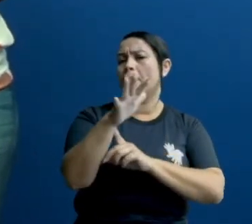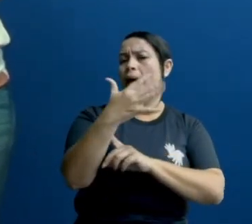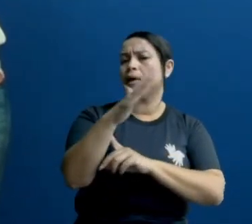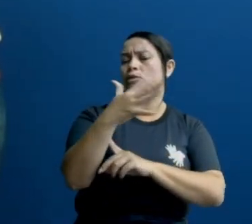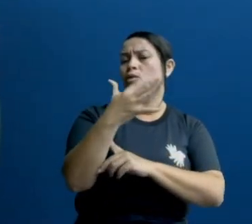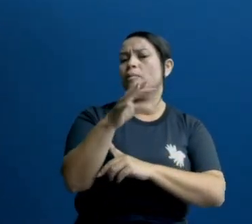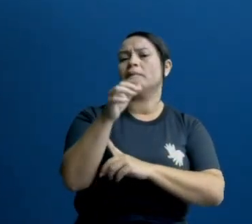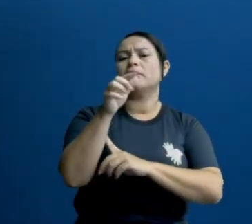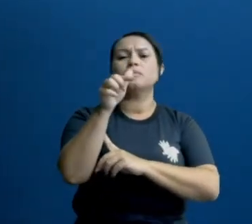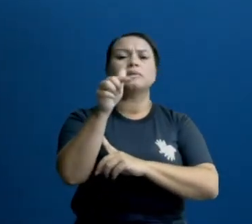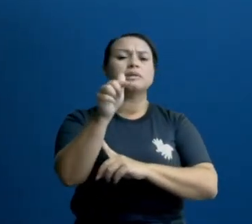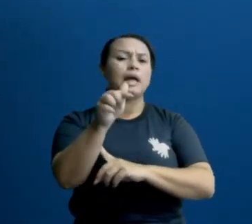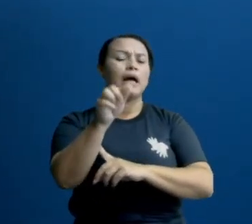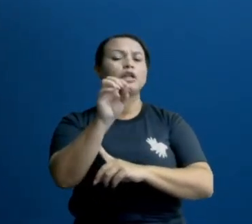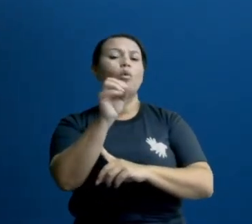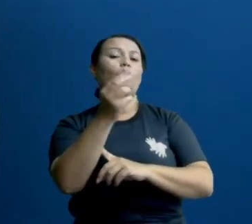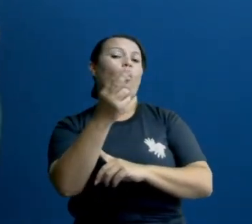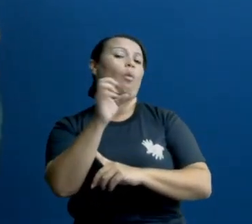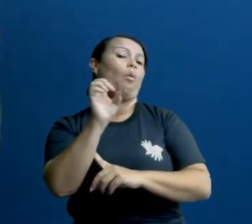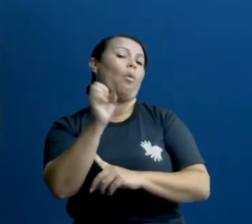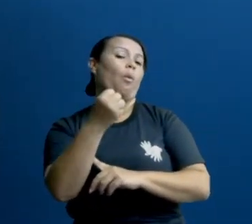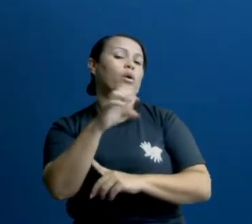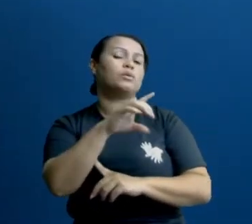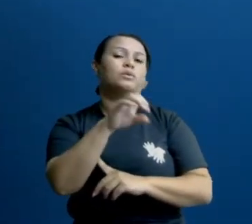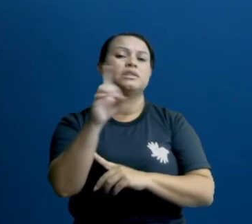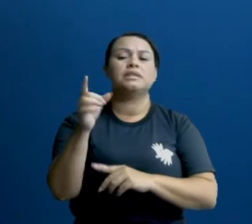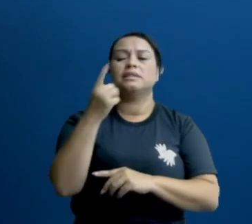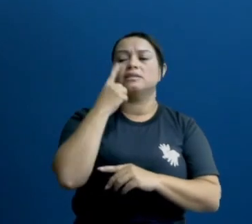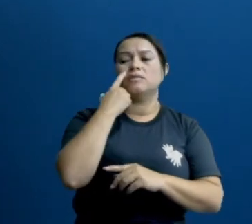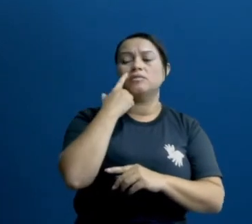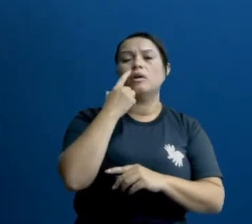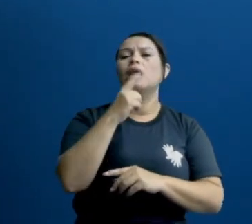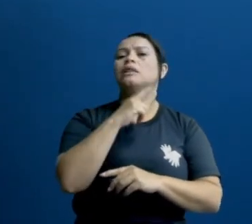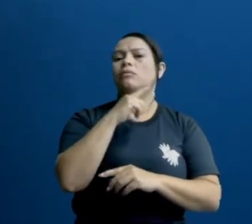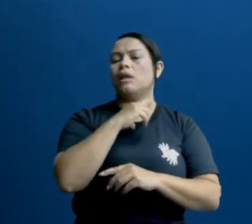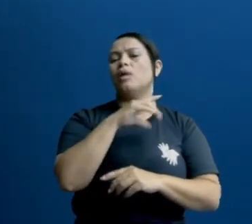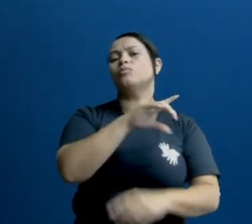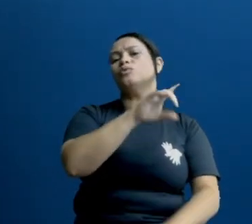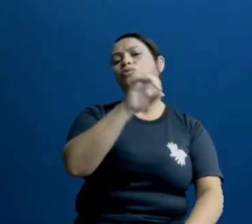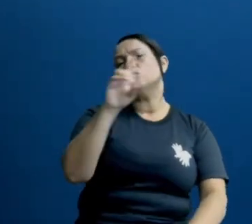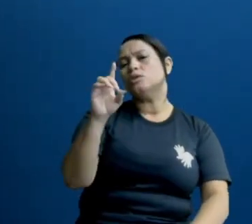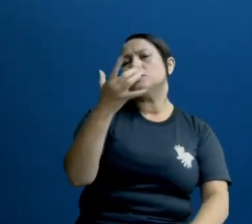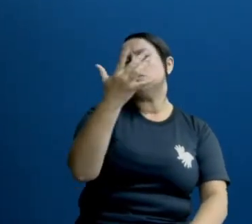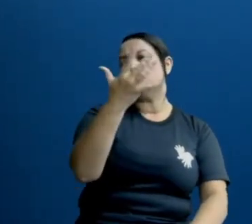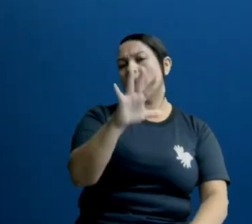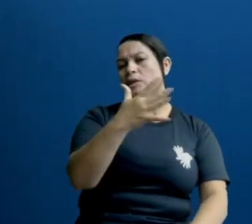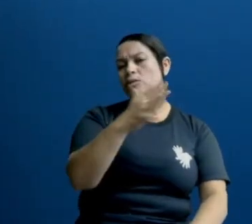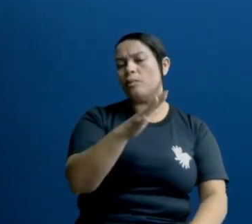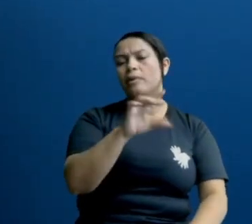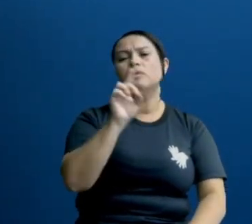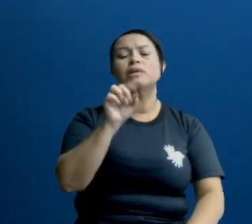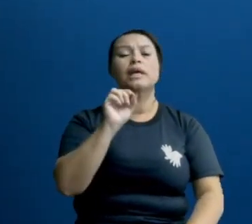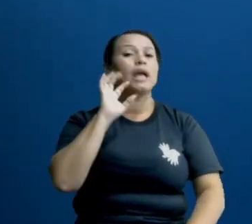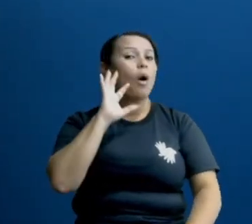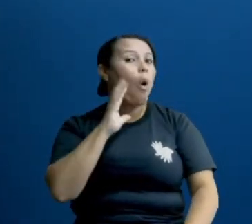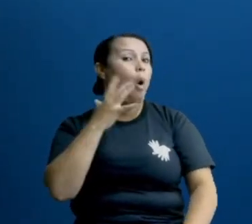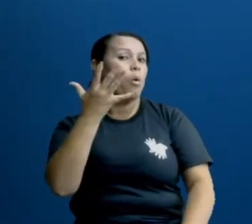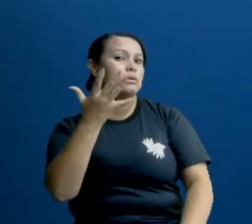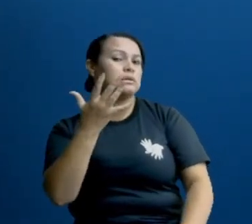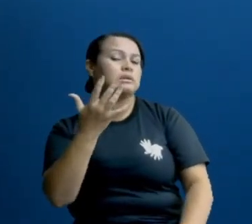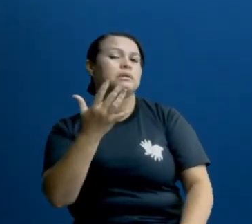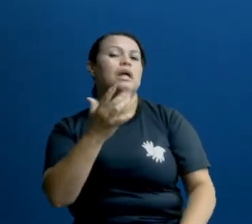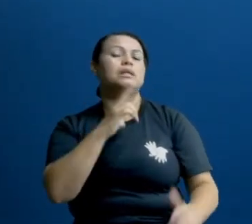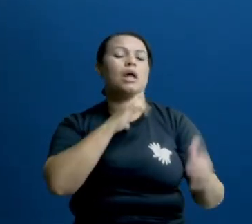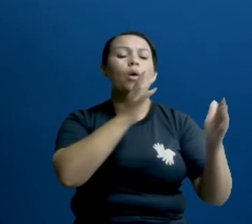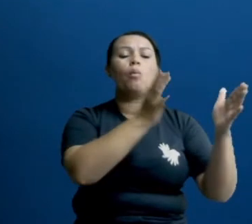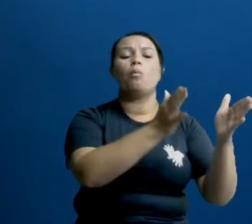sete ou oito dias. Então, ó, os dias, aproximadamente, que acontecem uma